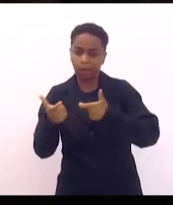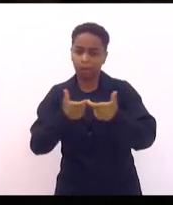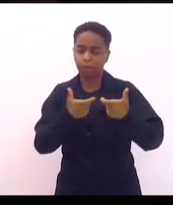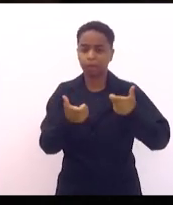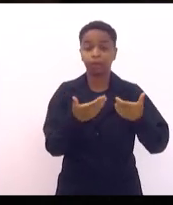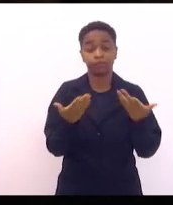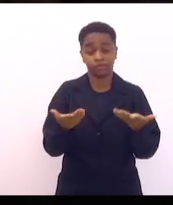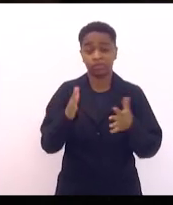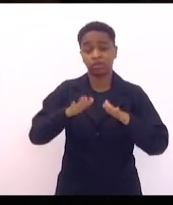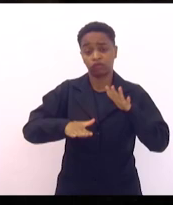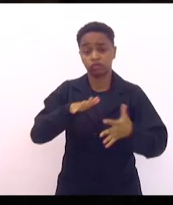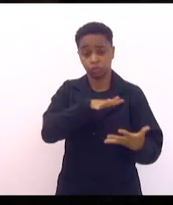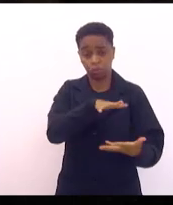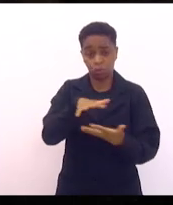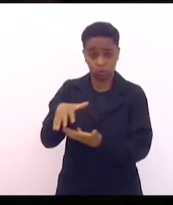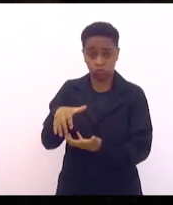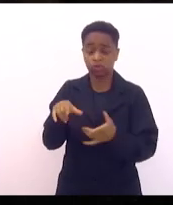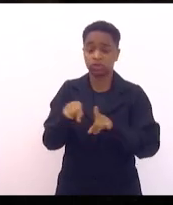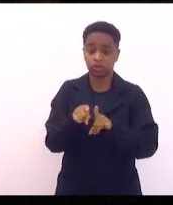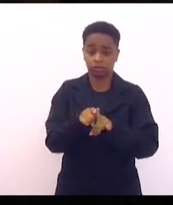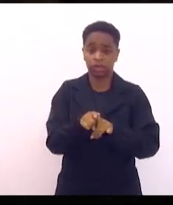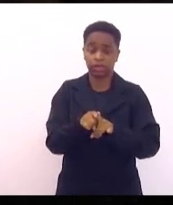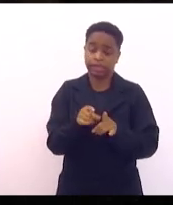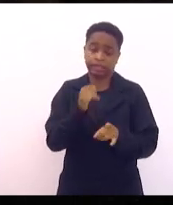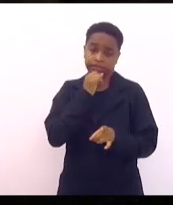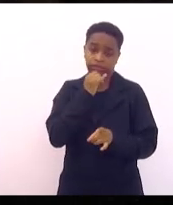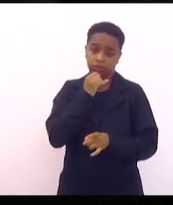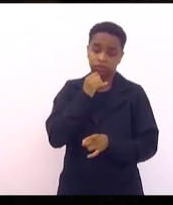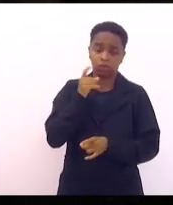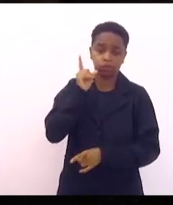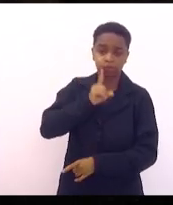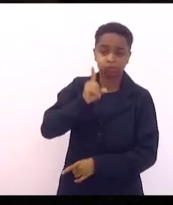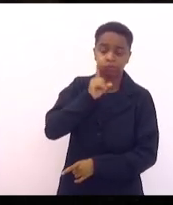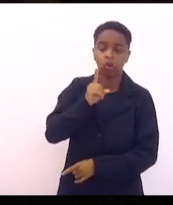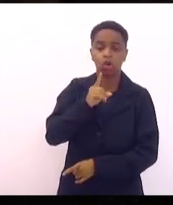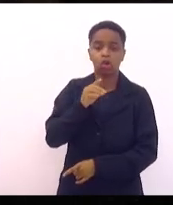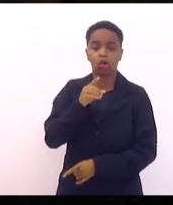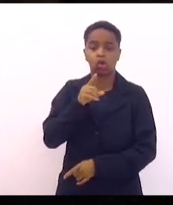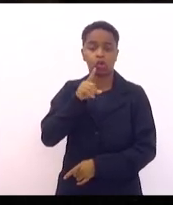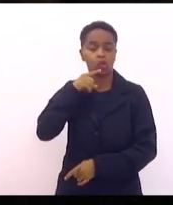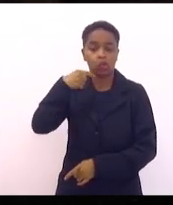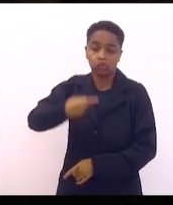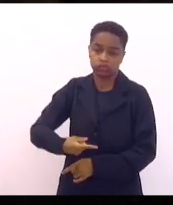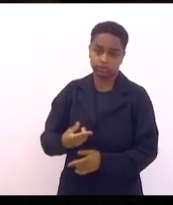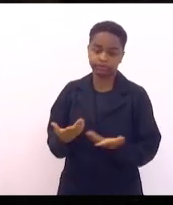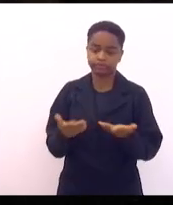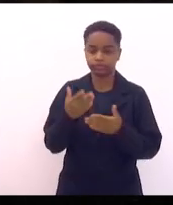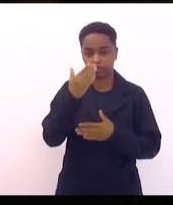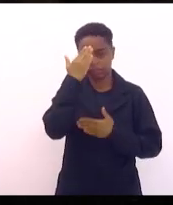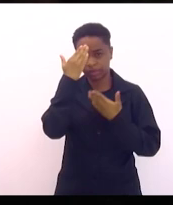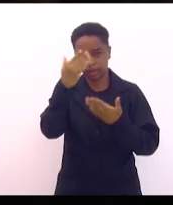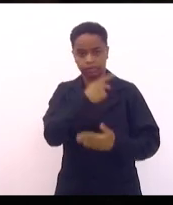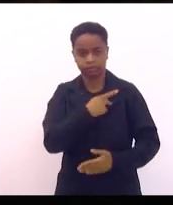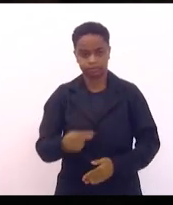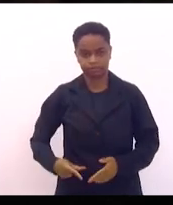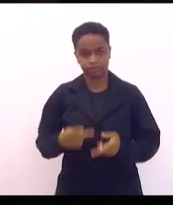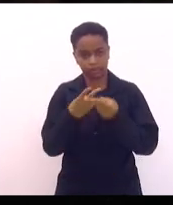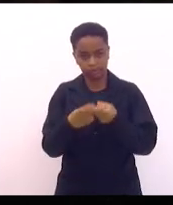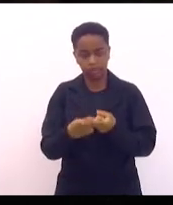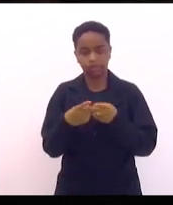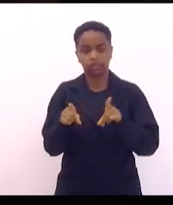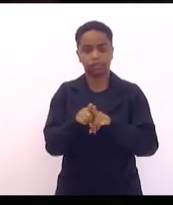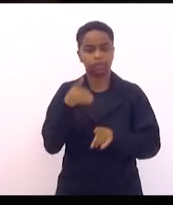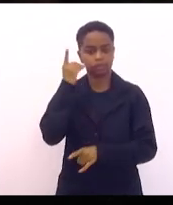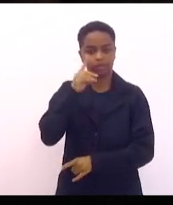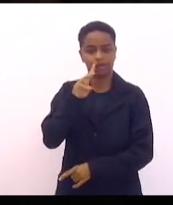até globais com os Estados Unidos, Rússia, e vai por aí afora. Está bom? Sr. Presidente, muito obrigado pela sua paciência. Deputado